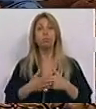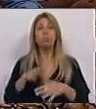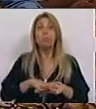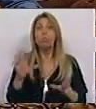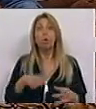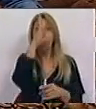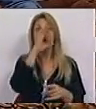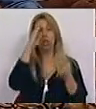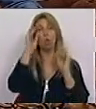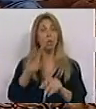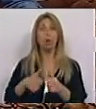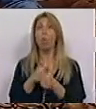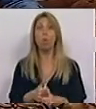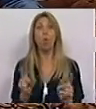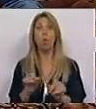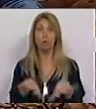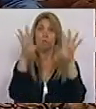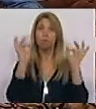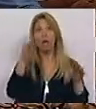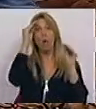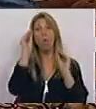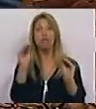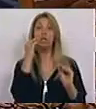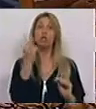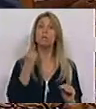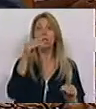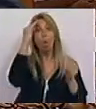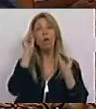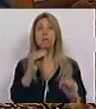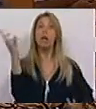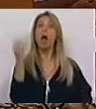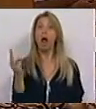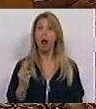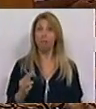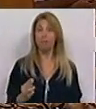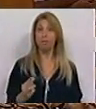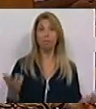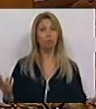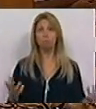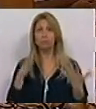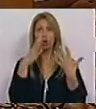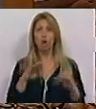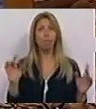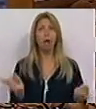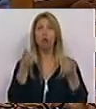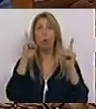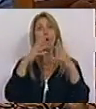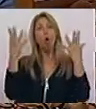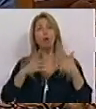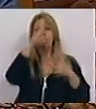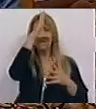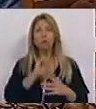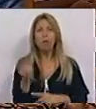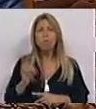da Educação, como acontece com o ensino especial e no ensino artístico. Não é normal os orçamentos de Estado necessitarem de ser